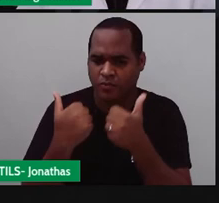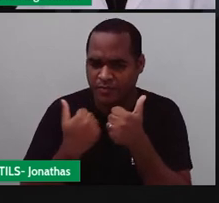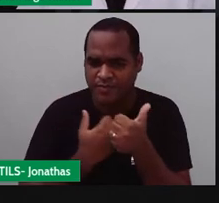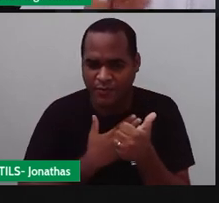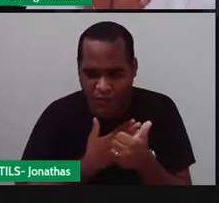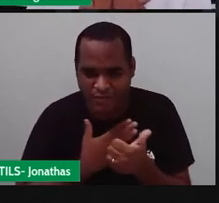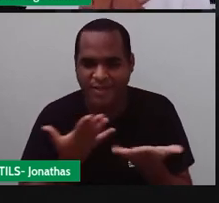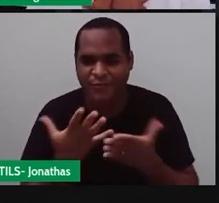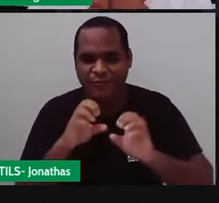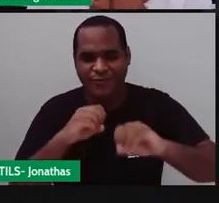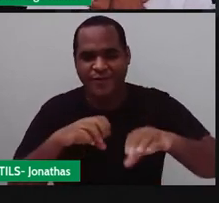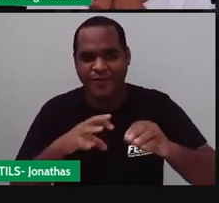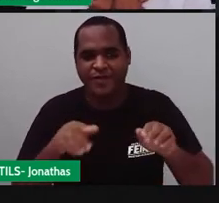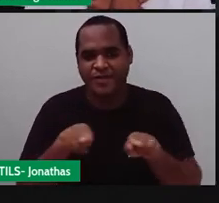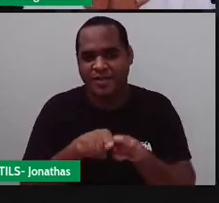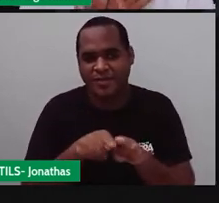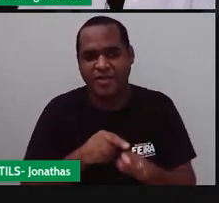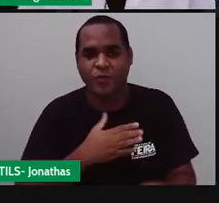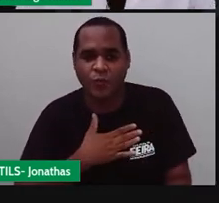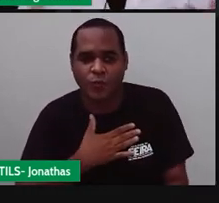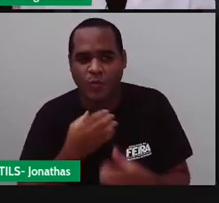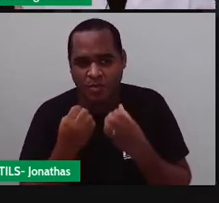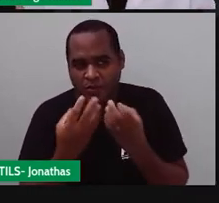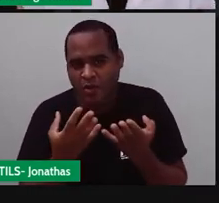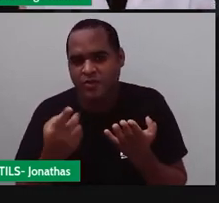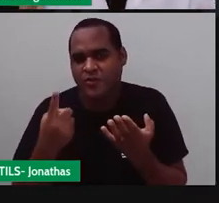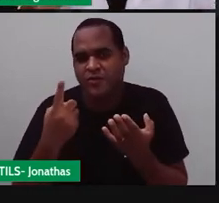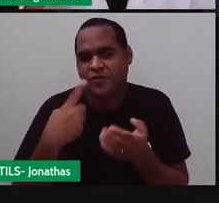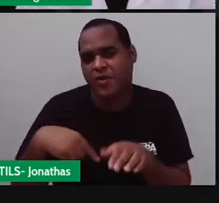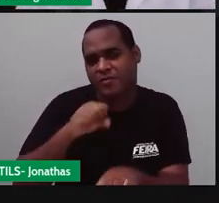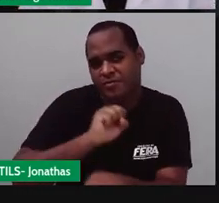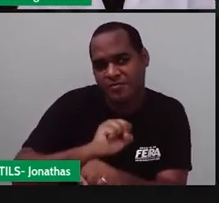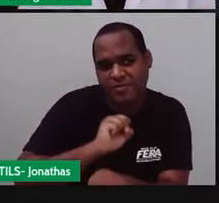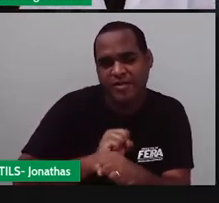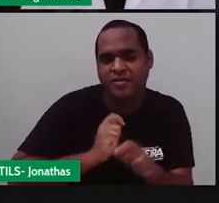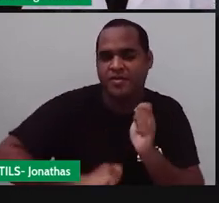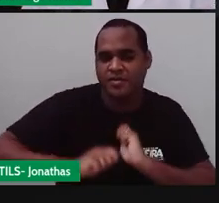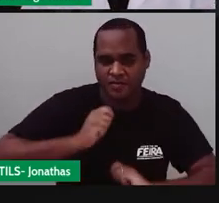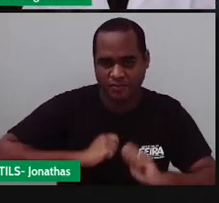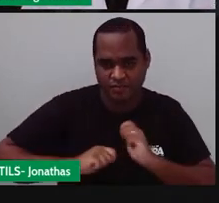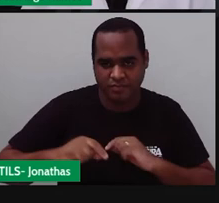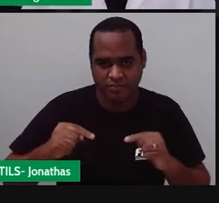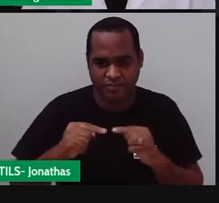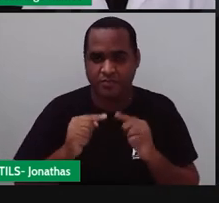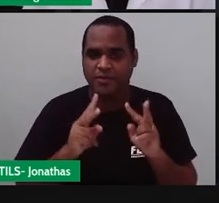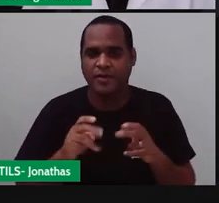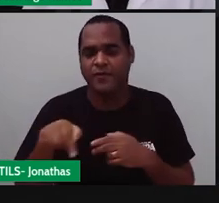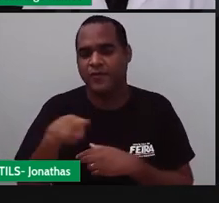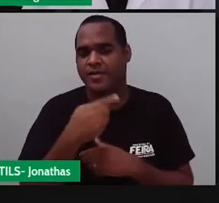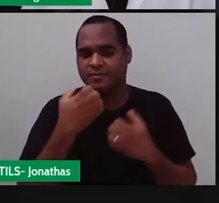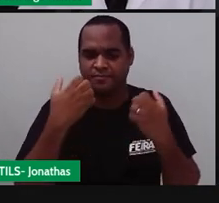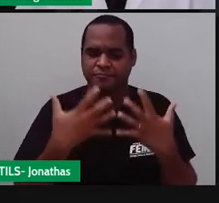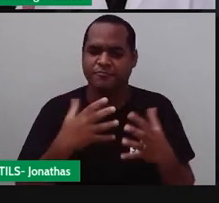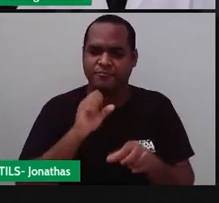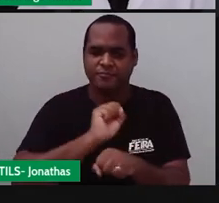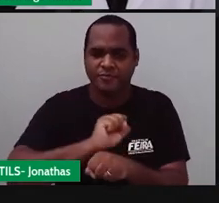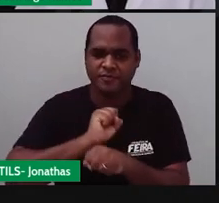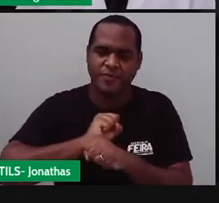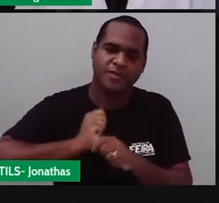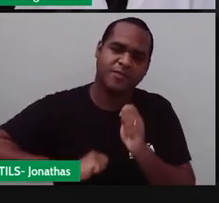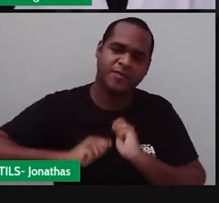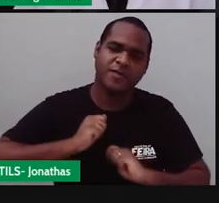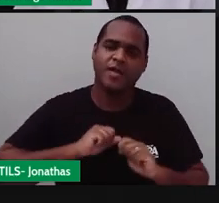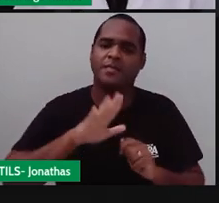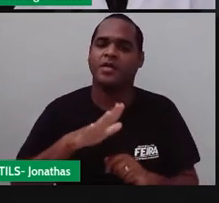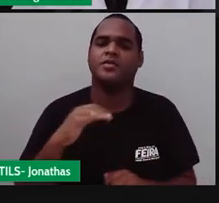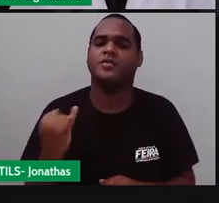assim como eu curti bom eu espero que você tenha curtido gostei foi muito massa para mim estar aqui e o que é